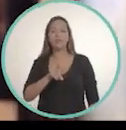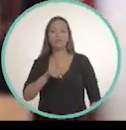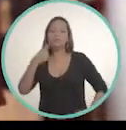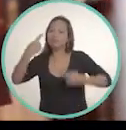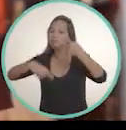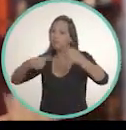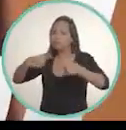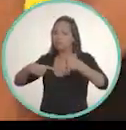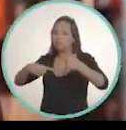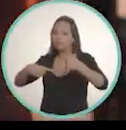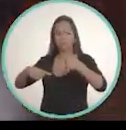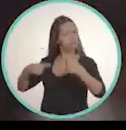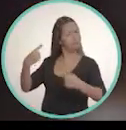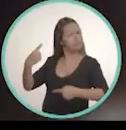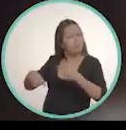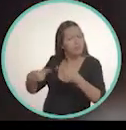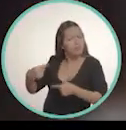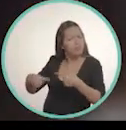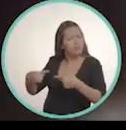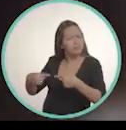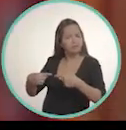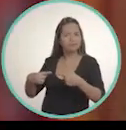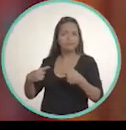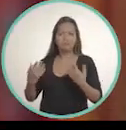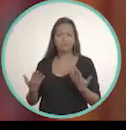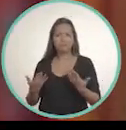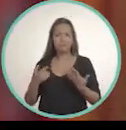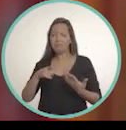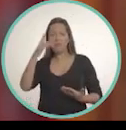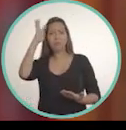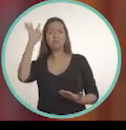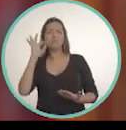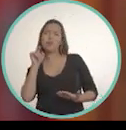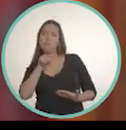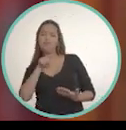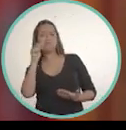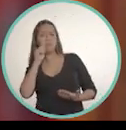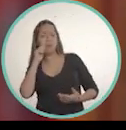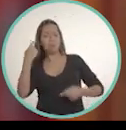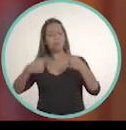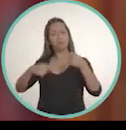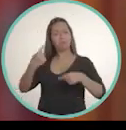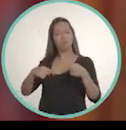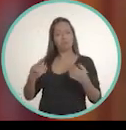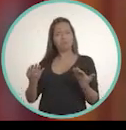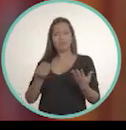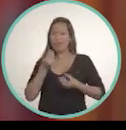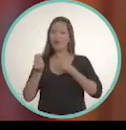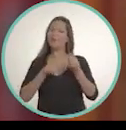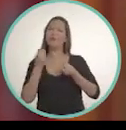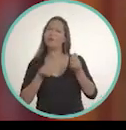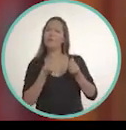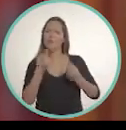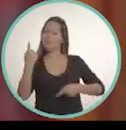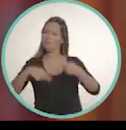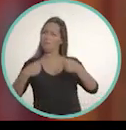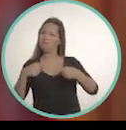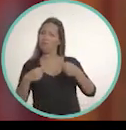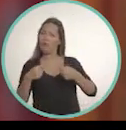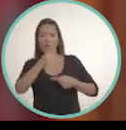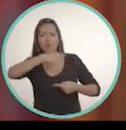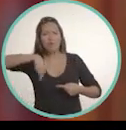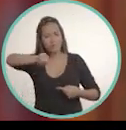Política. Política? Vem cá, mas eu não sabia que isso era política. Eu falei, mas vem cá, como assim eu não era